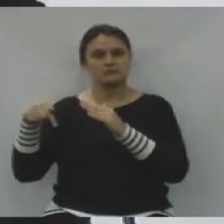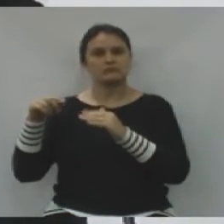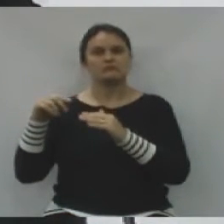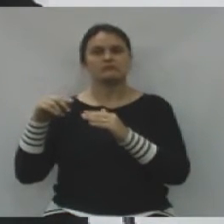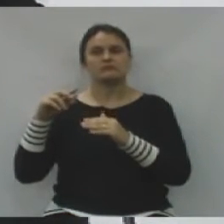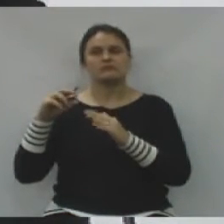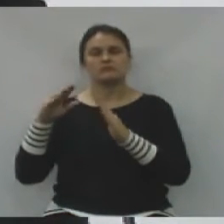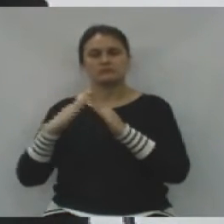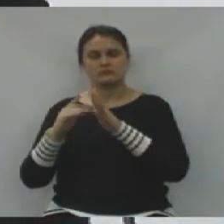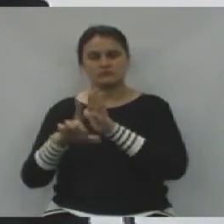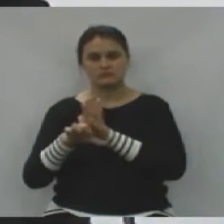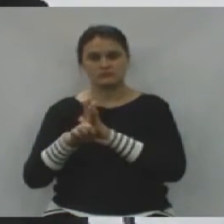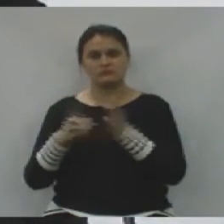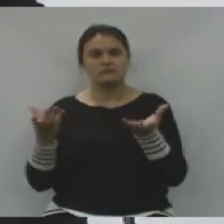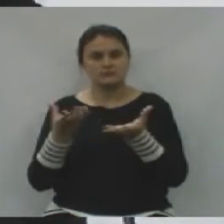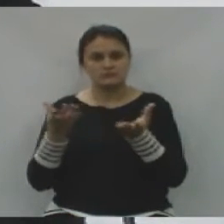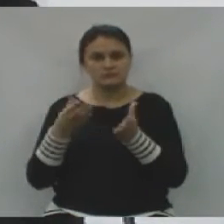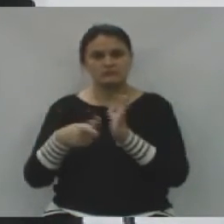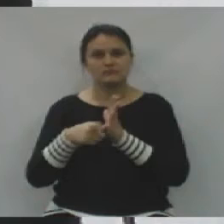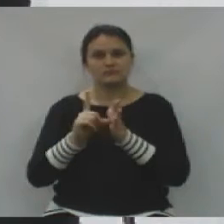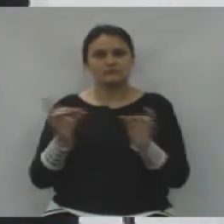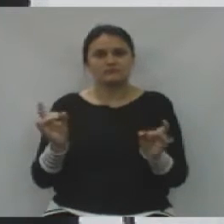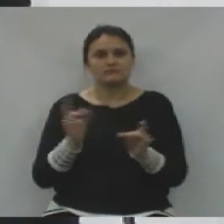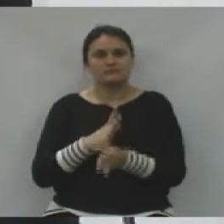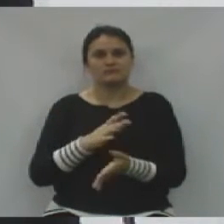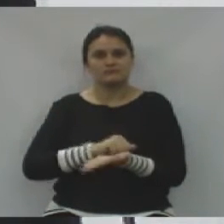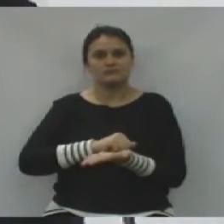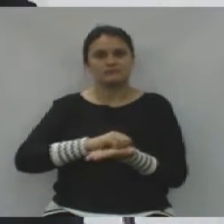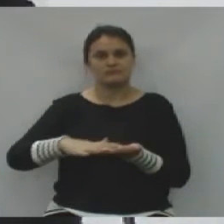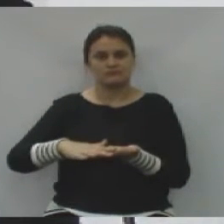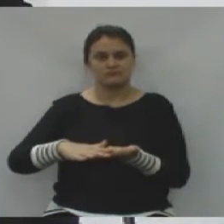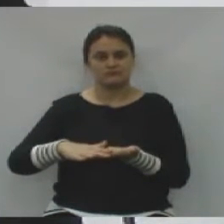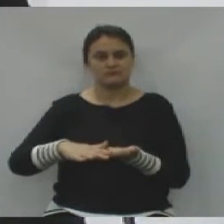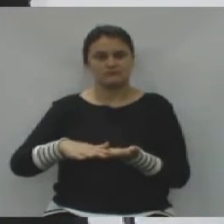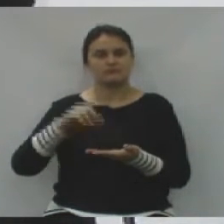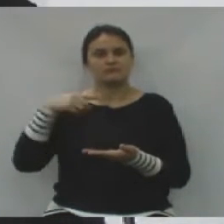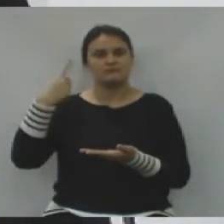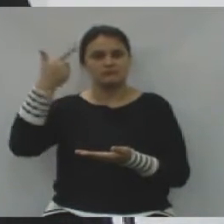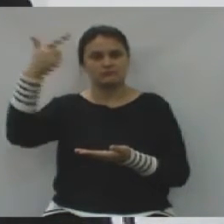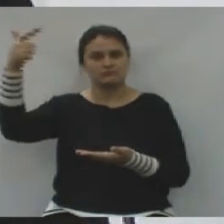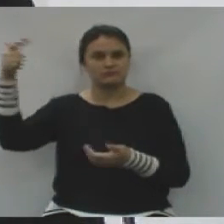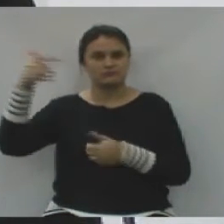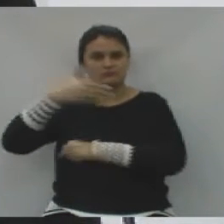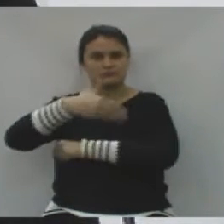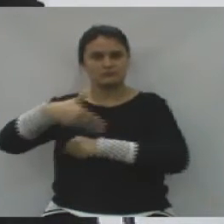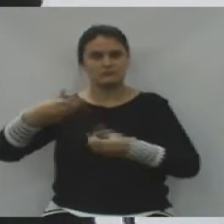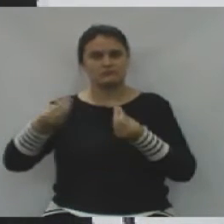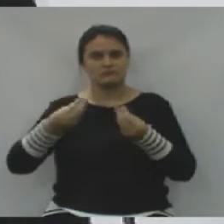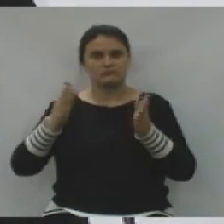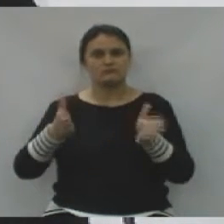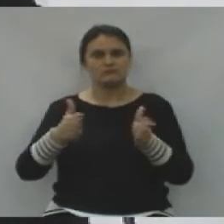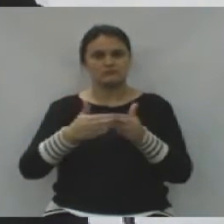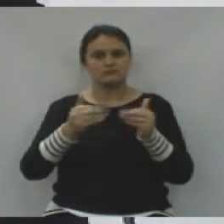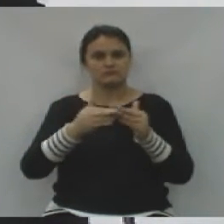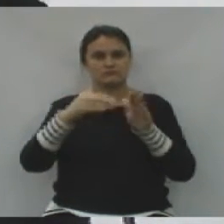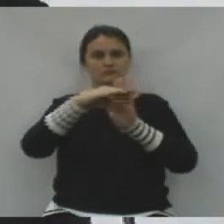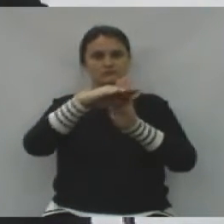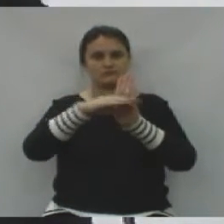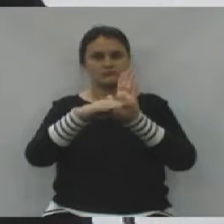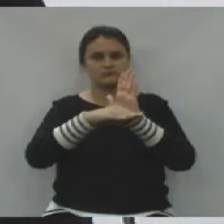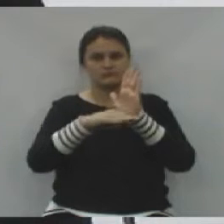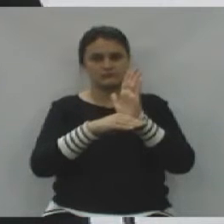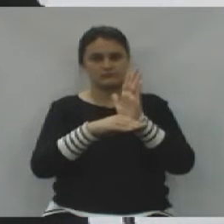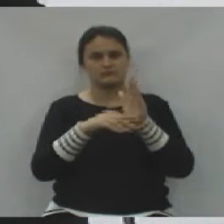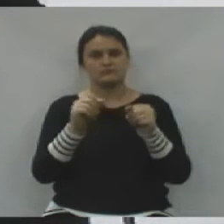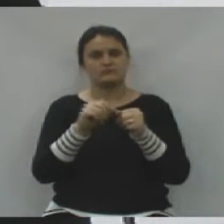que querem que o quanto antes seja executado esse asfalto, e seguindo para as demais ruas, conforme reivindicação feita